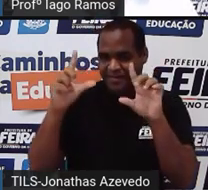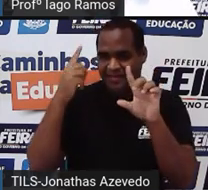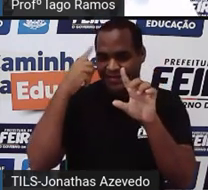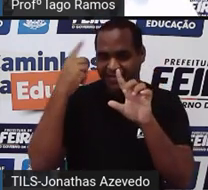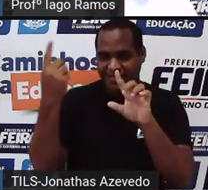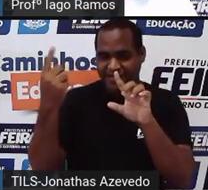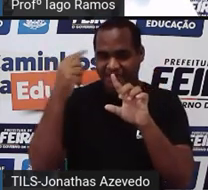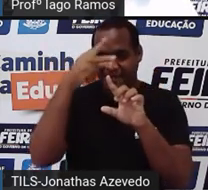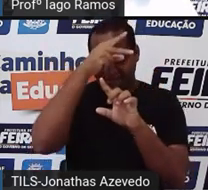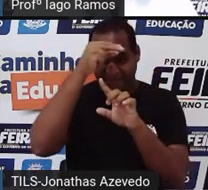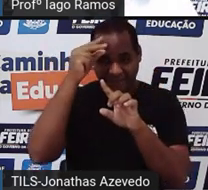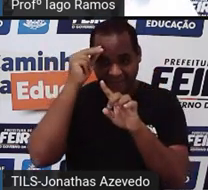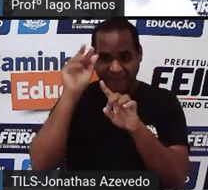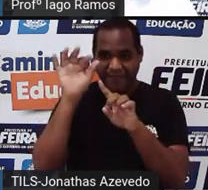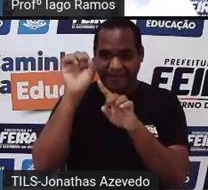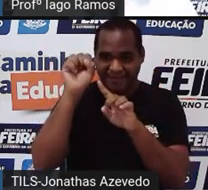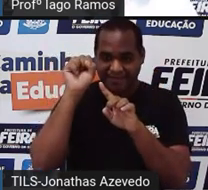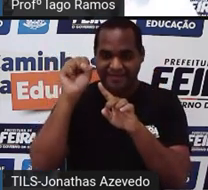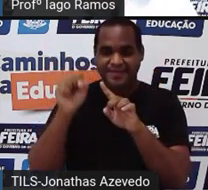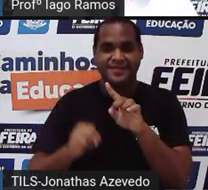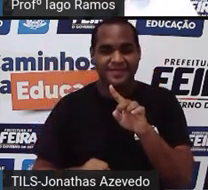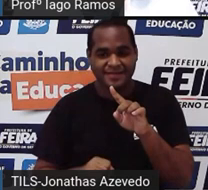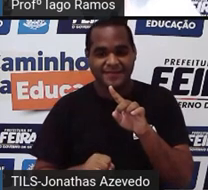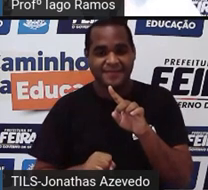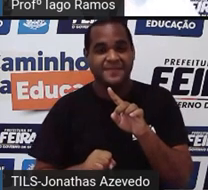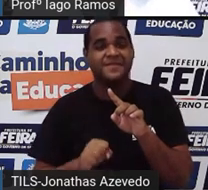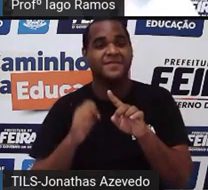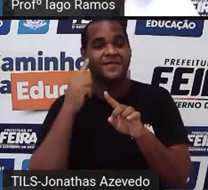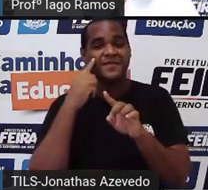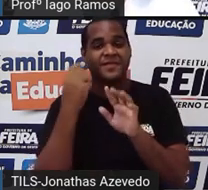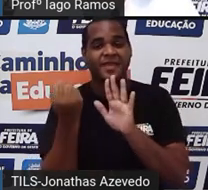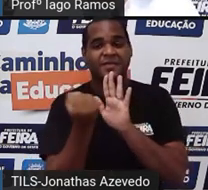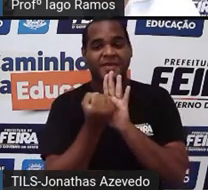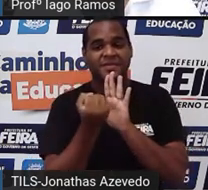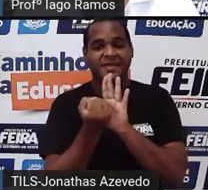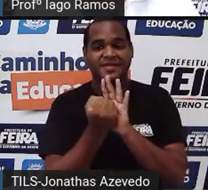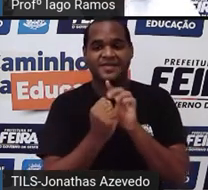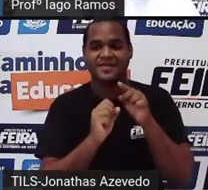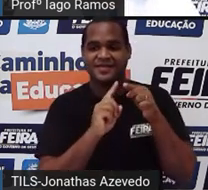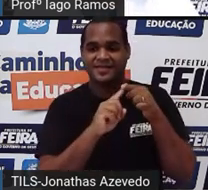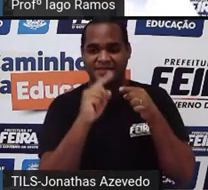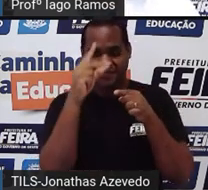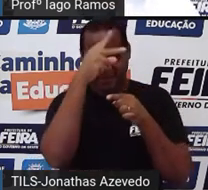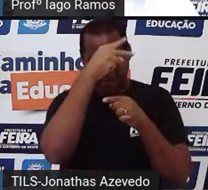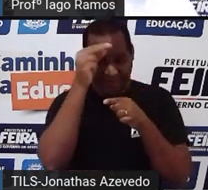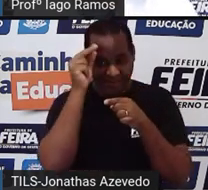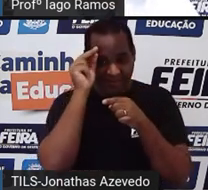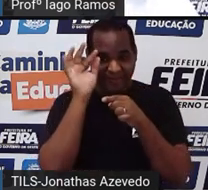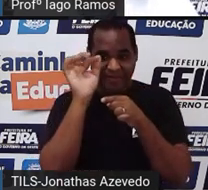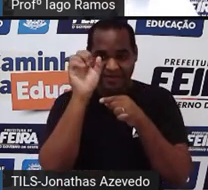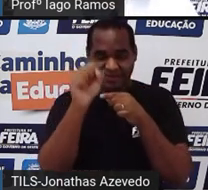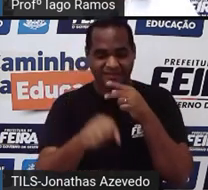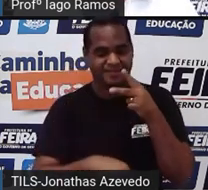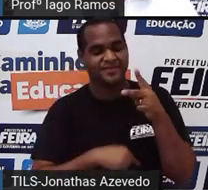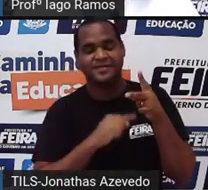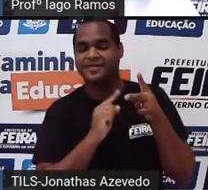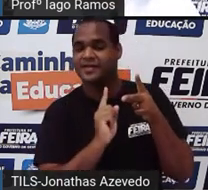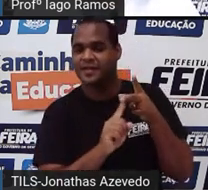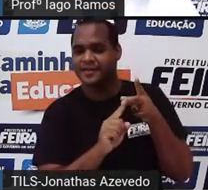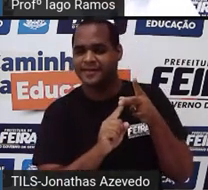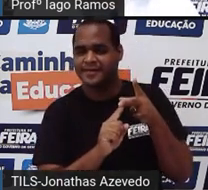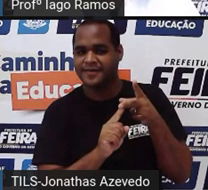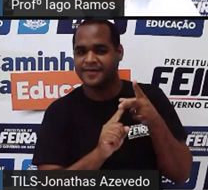Secretaria Municipal de Educação de Feira de Santana, que tem as logomarcas da Prefeitura Municipal de Feira